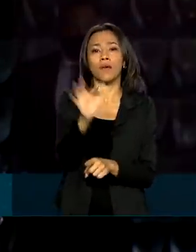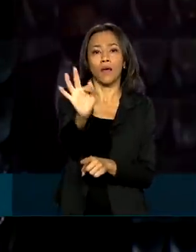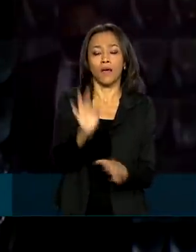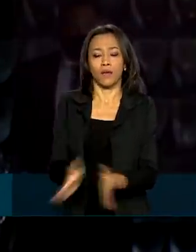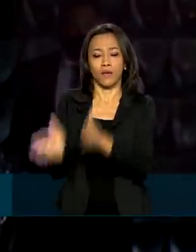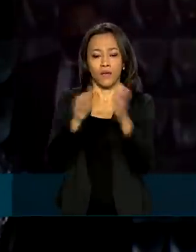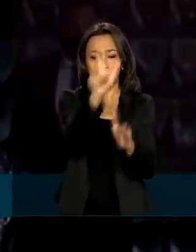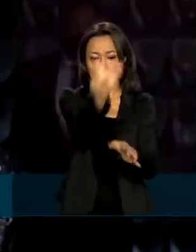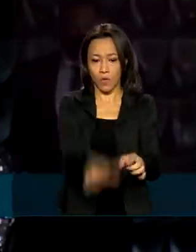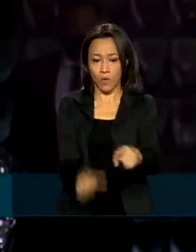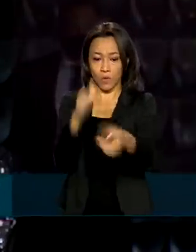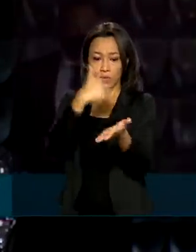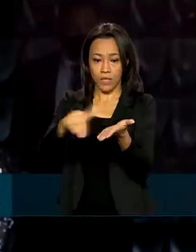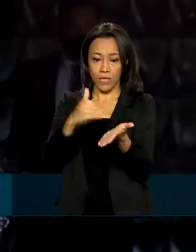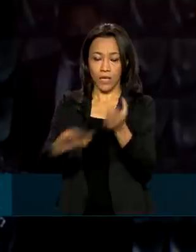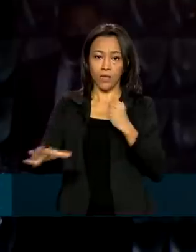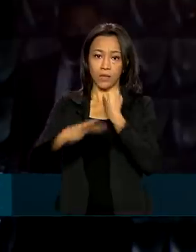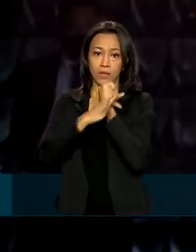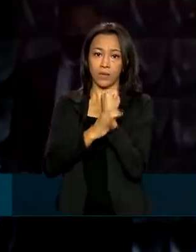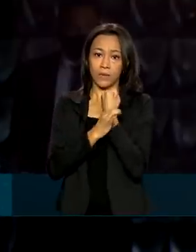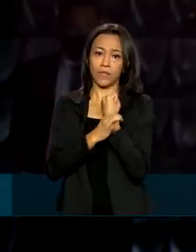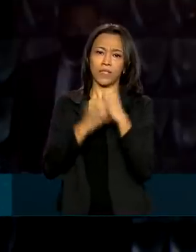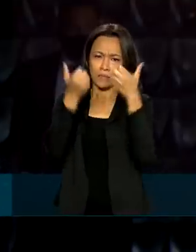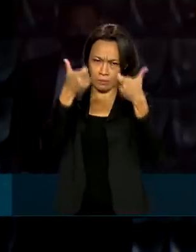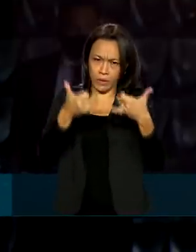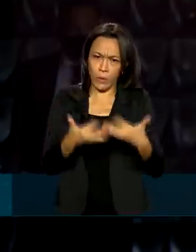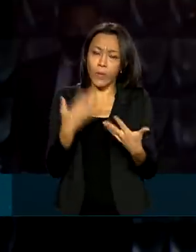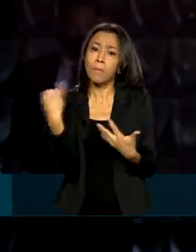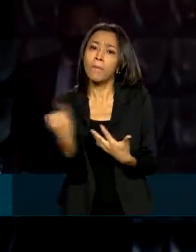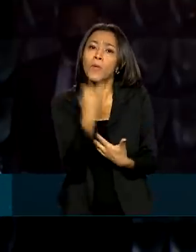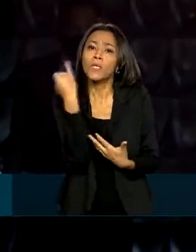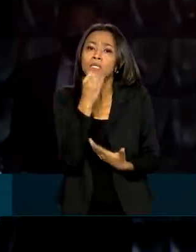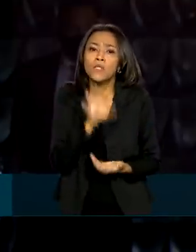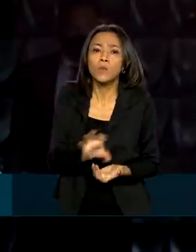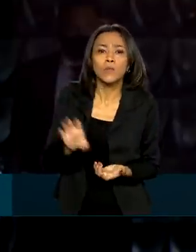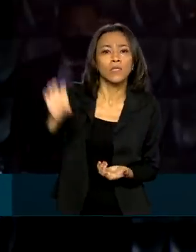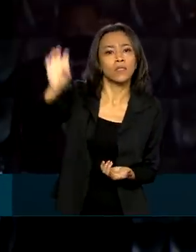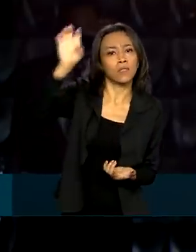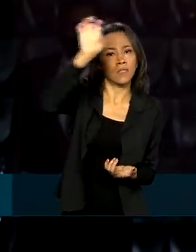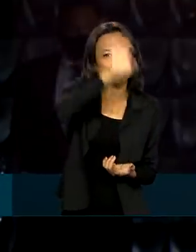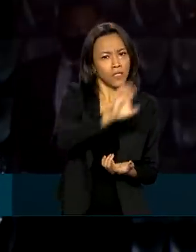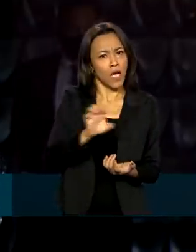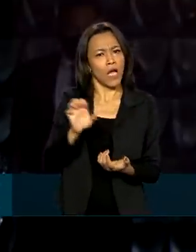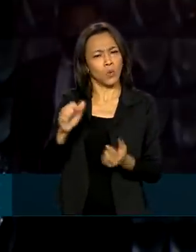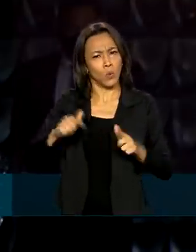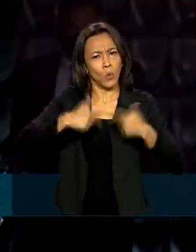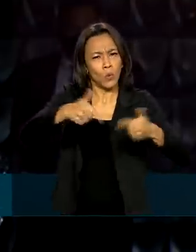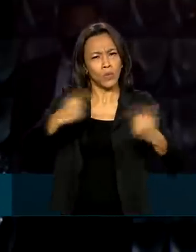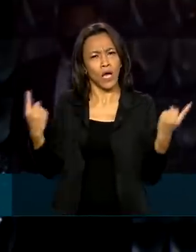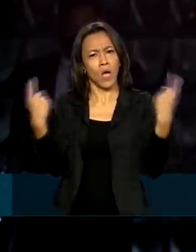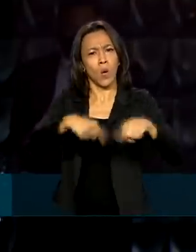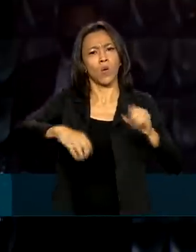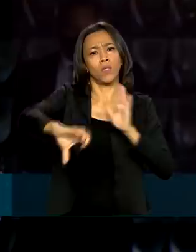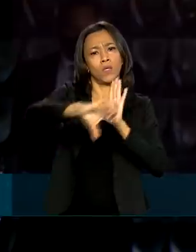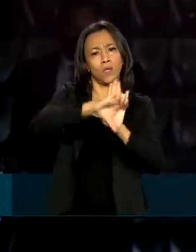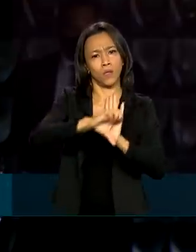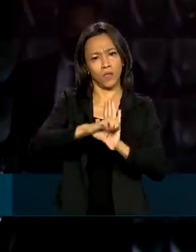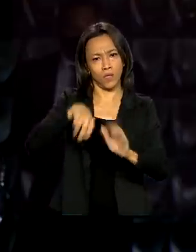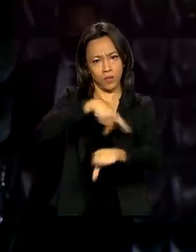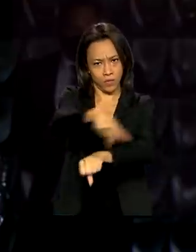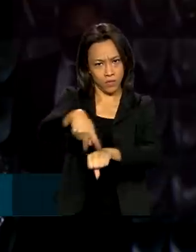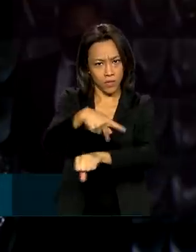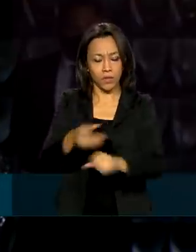de segurança pública lembrou a importância dos estados na redução da criminalidade do país. Os senhores